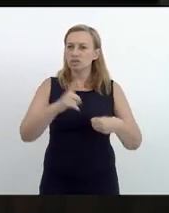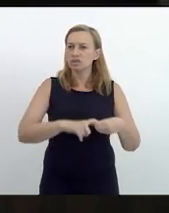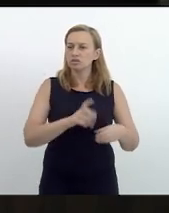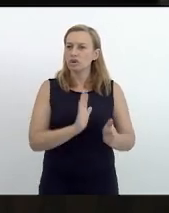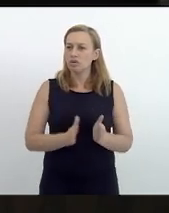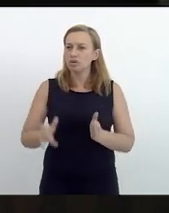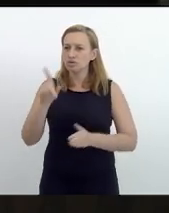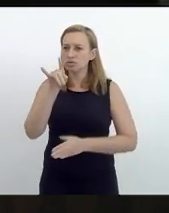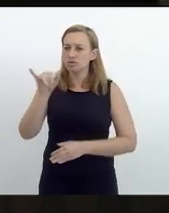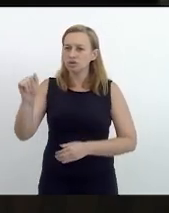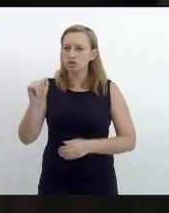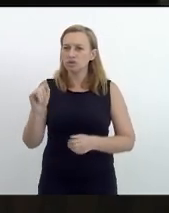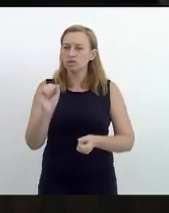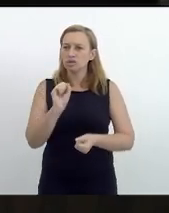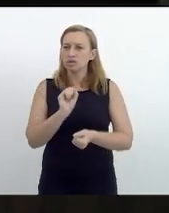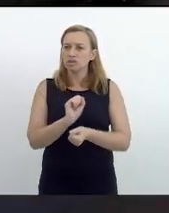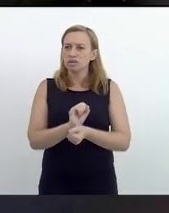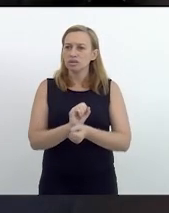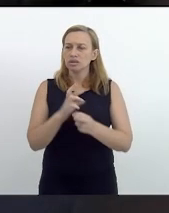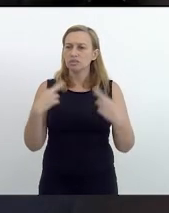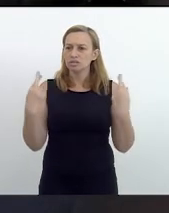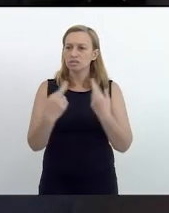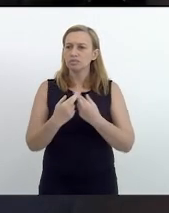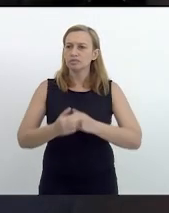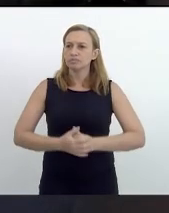com a ordem do dia está suspensa a sessão dia do dia